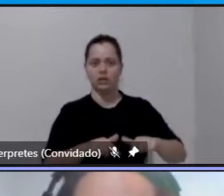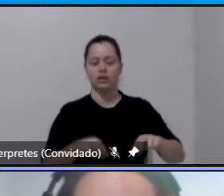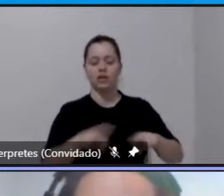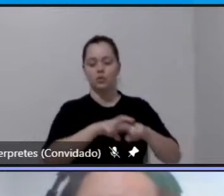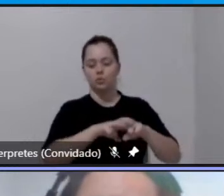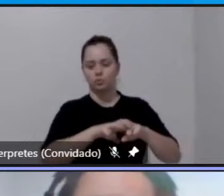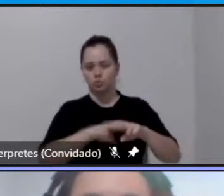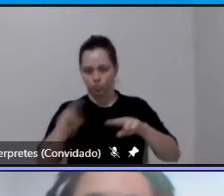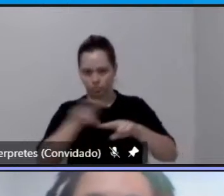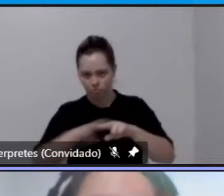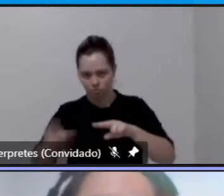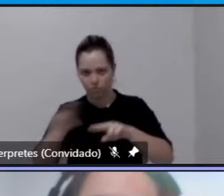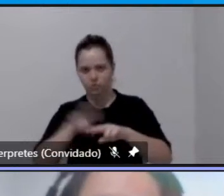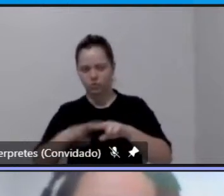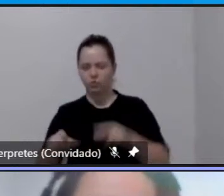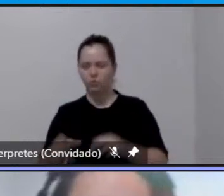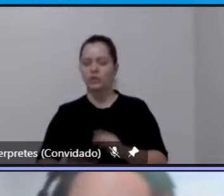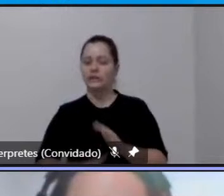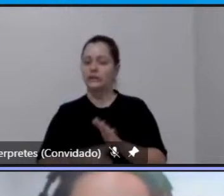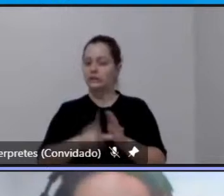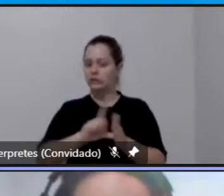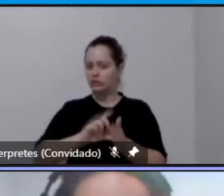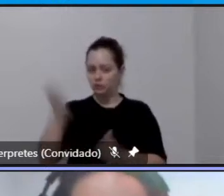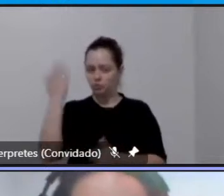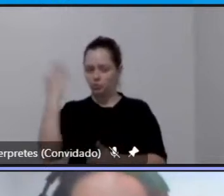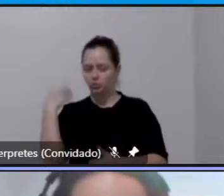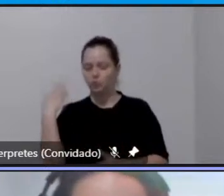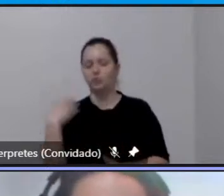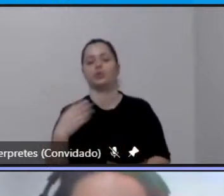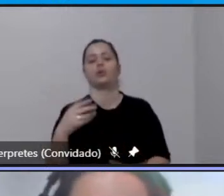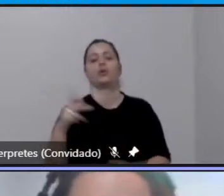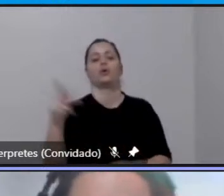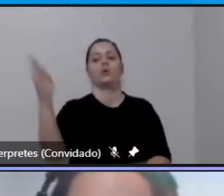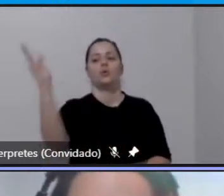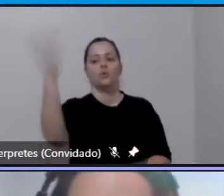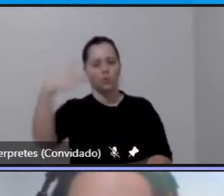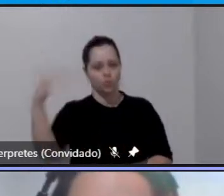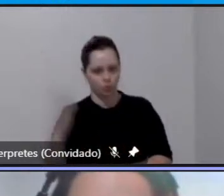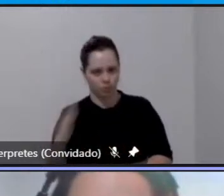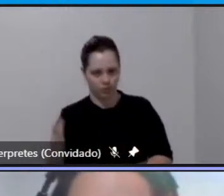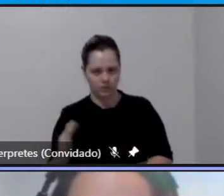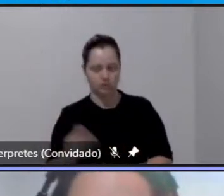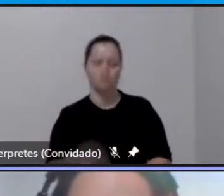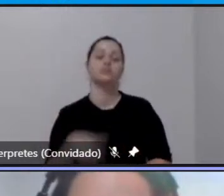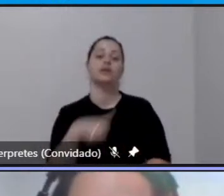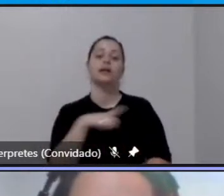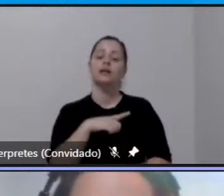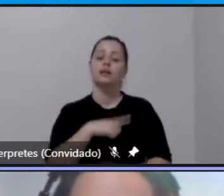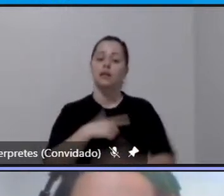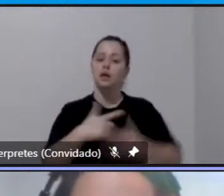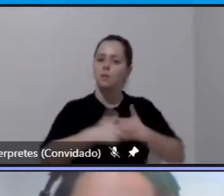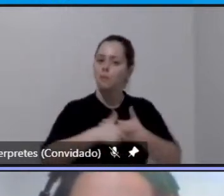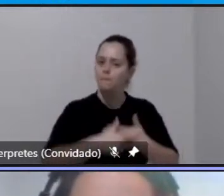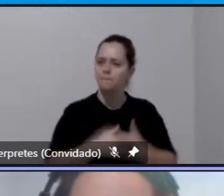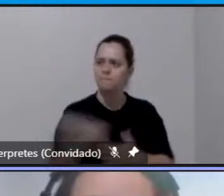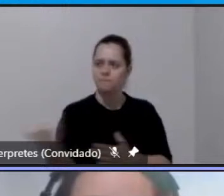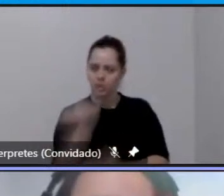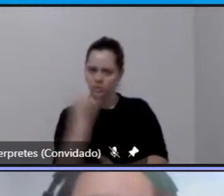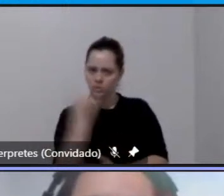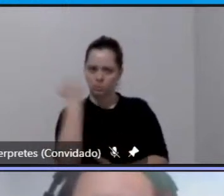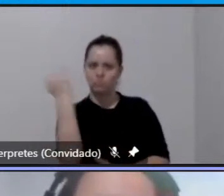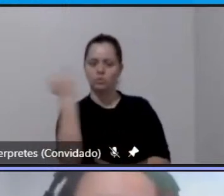vale né antiga central do Brasil teve um papel bastante relevante no